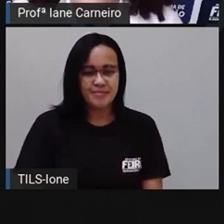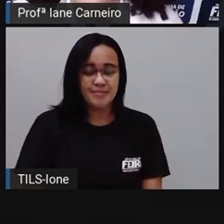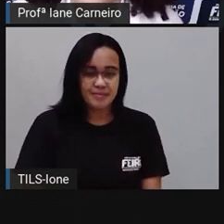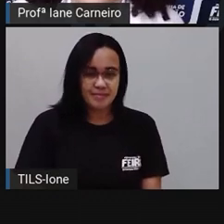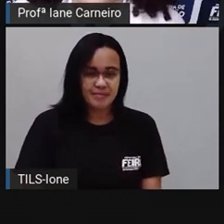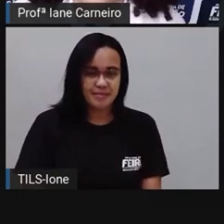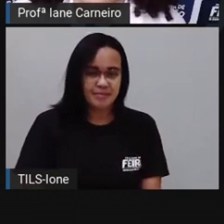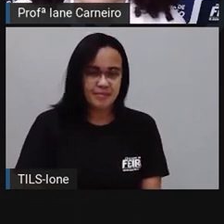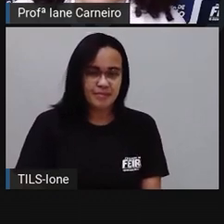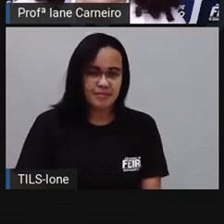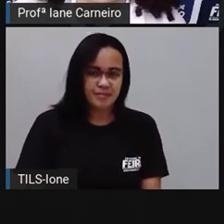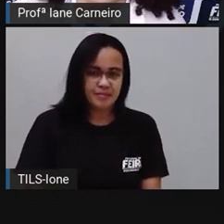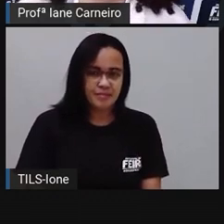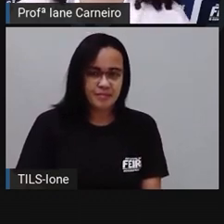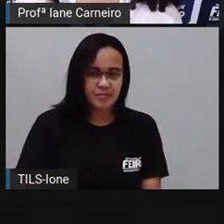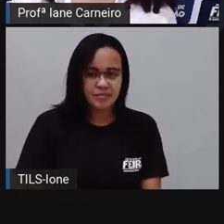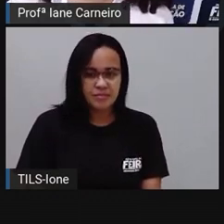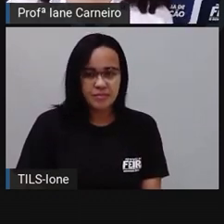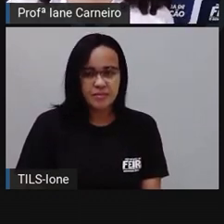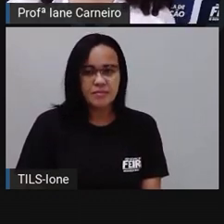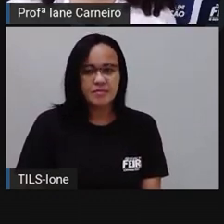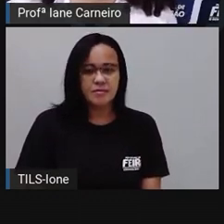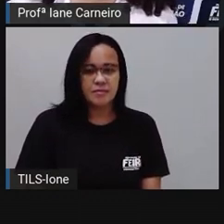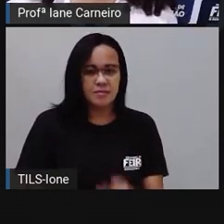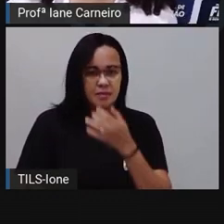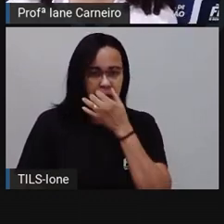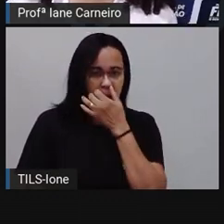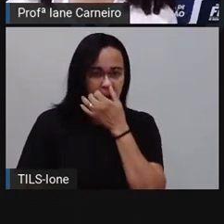Pronto. Eu vou fazer o cálculo aqui desse lado.